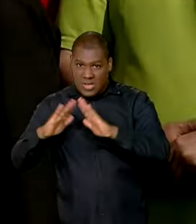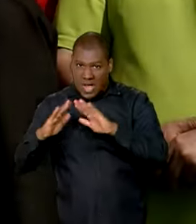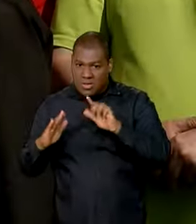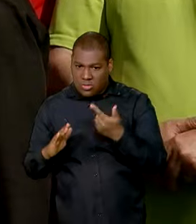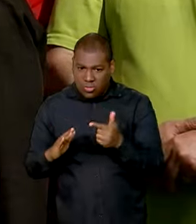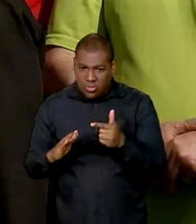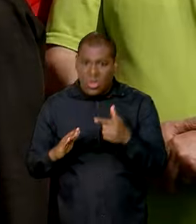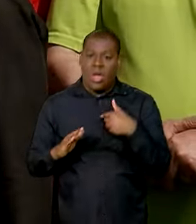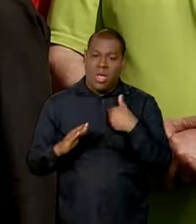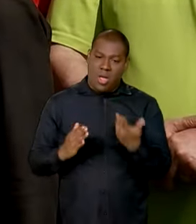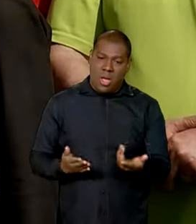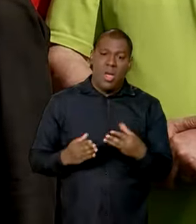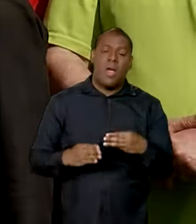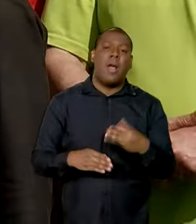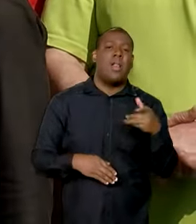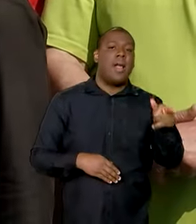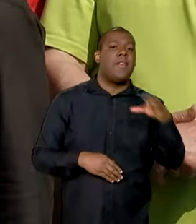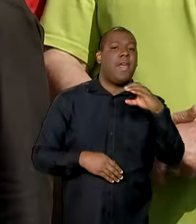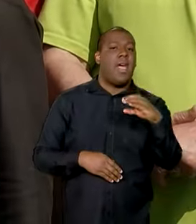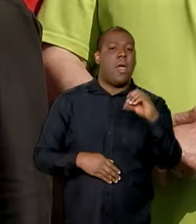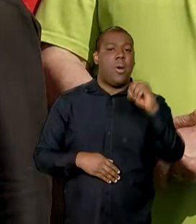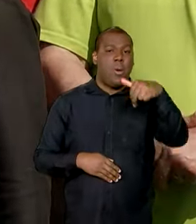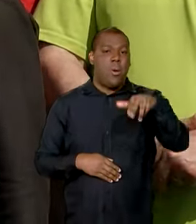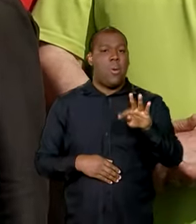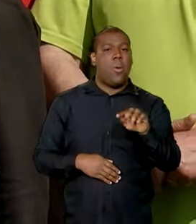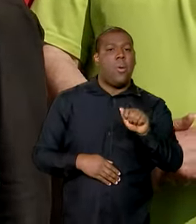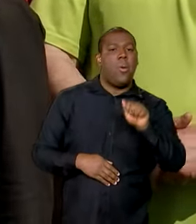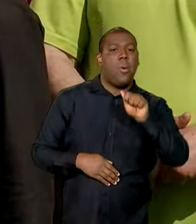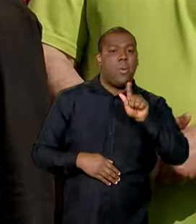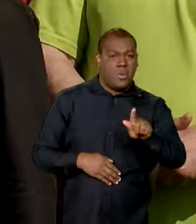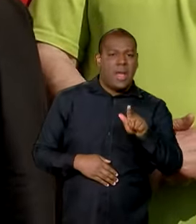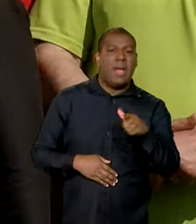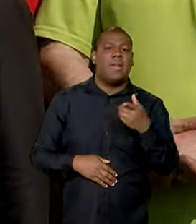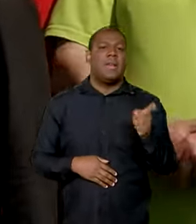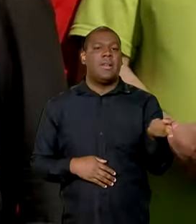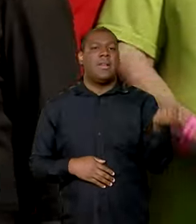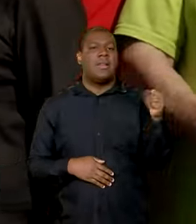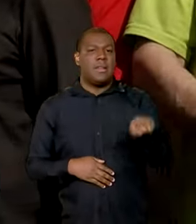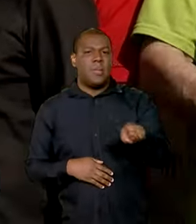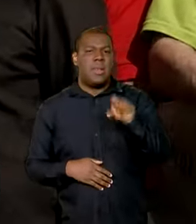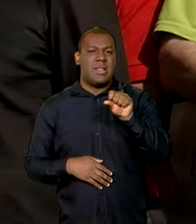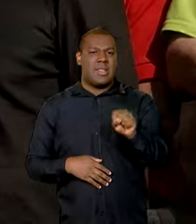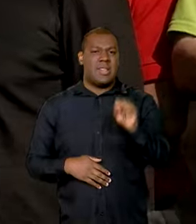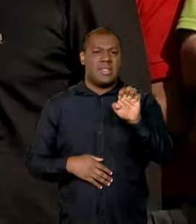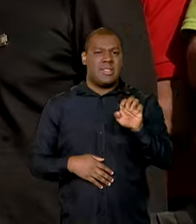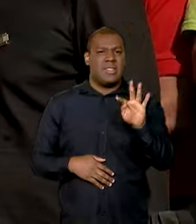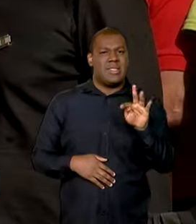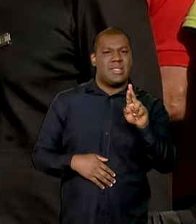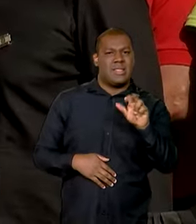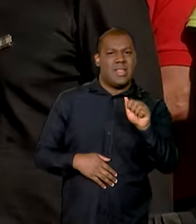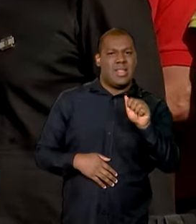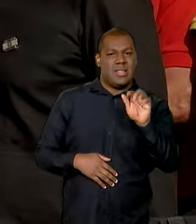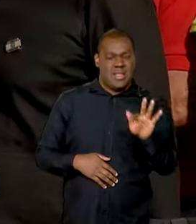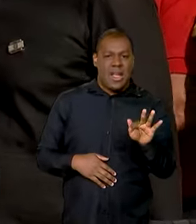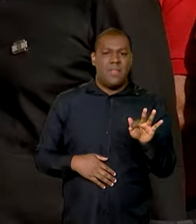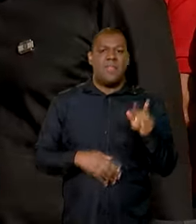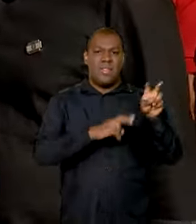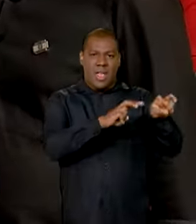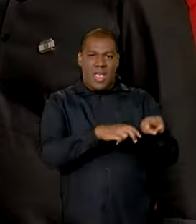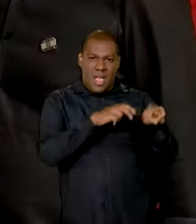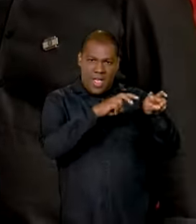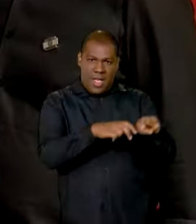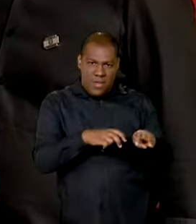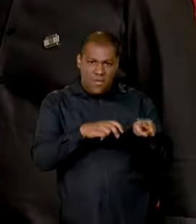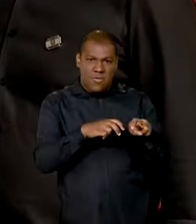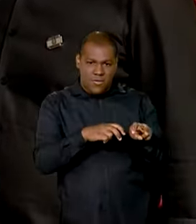quero oferecer para a CONTAG, quero oferecer para a FETRAF, para todo mundo que quer reforma agrária, que não precisa